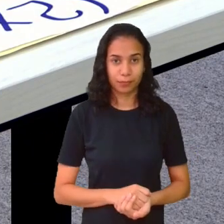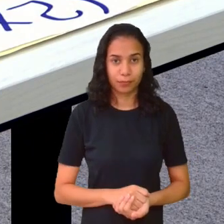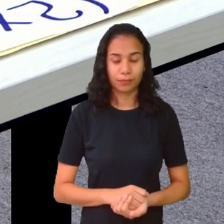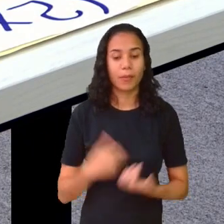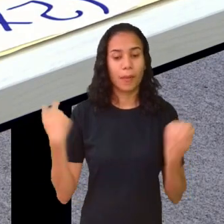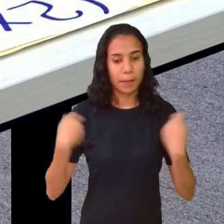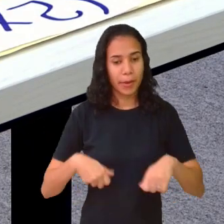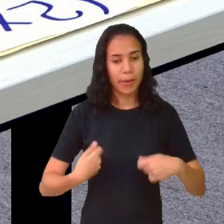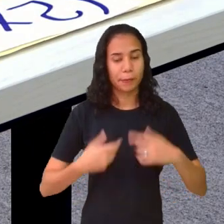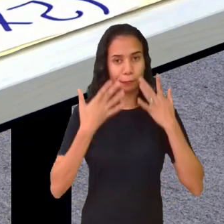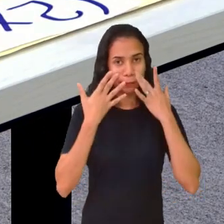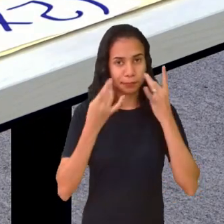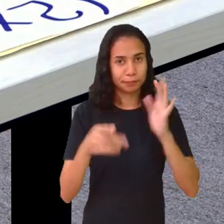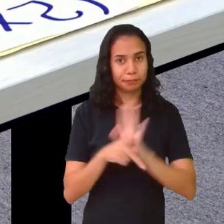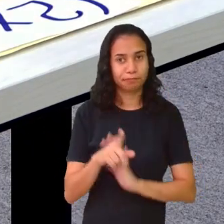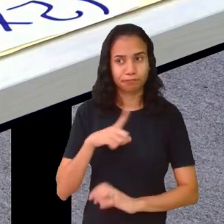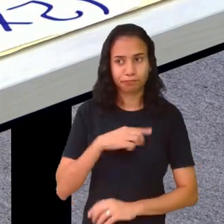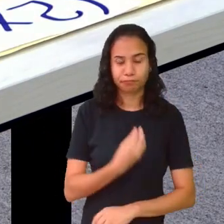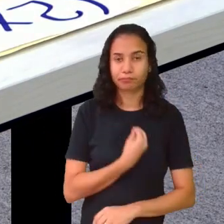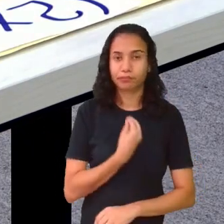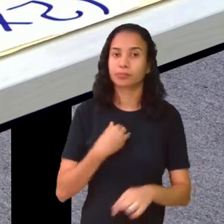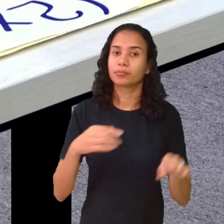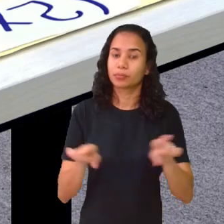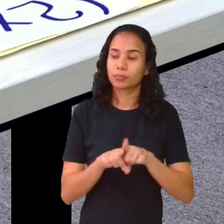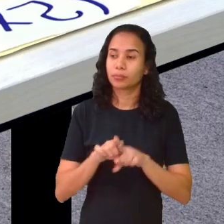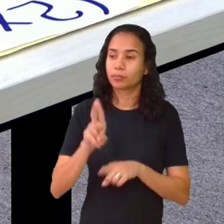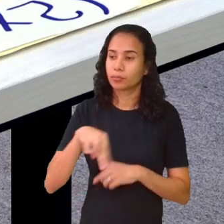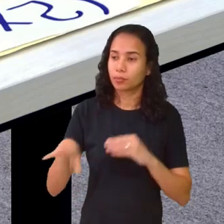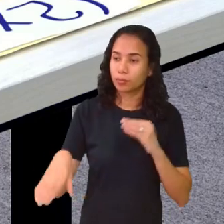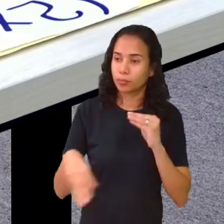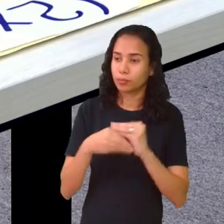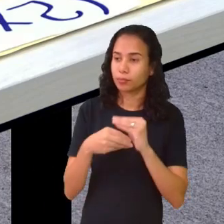Tem que ter cuidado com isso. Vou preencher de novo.